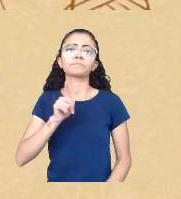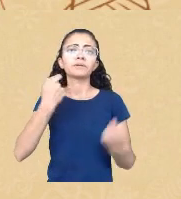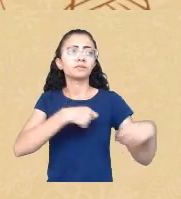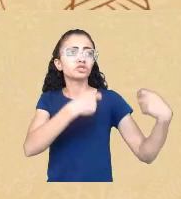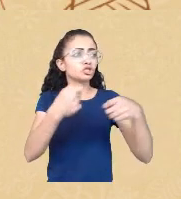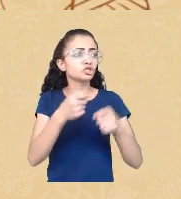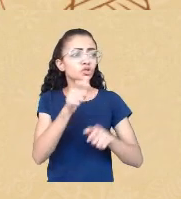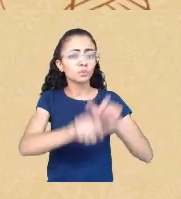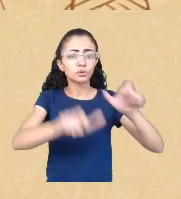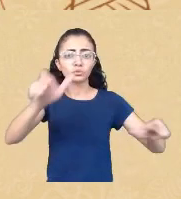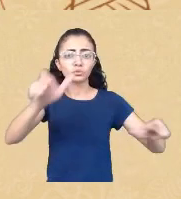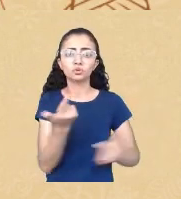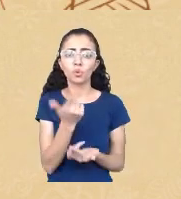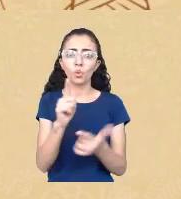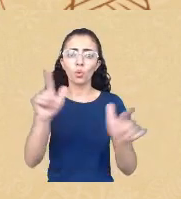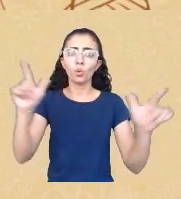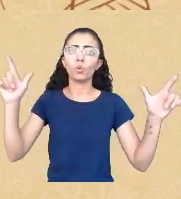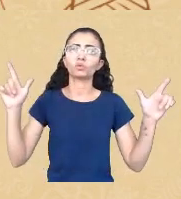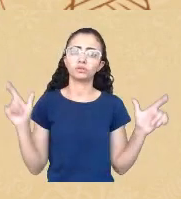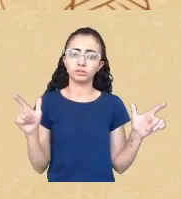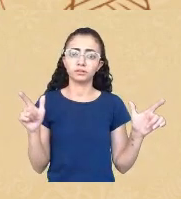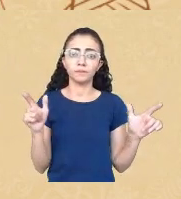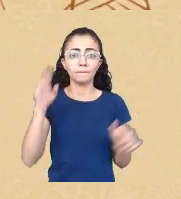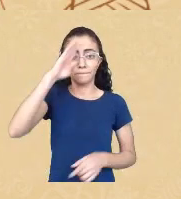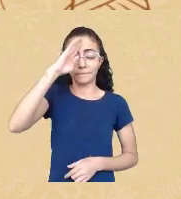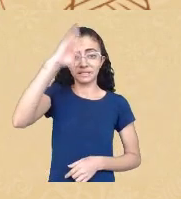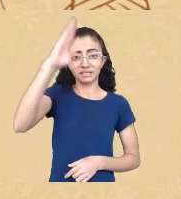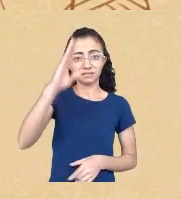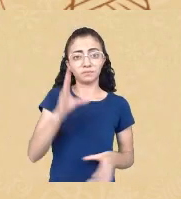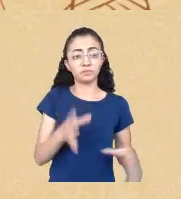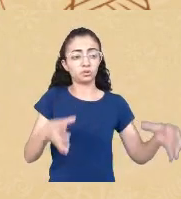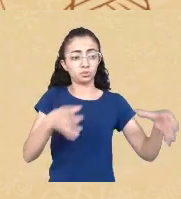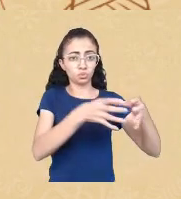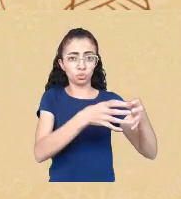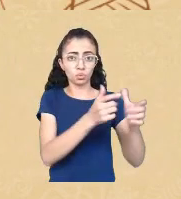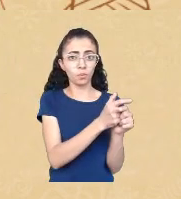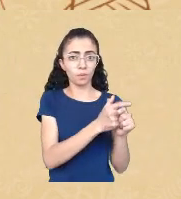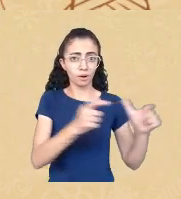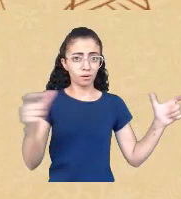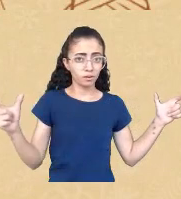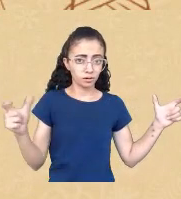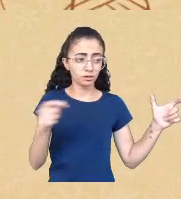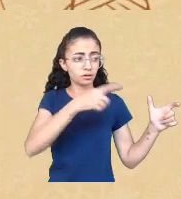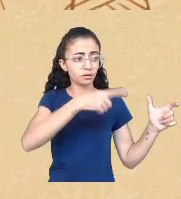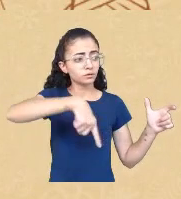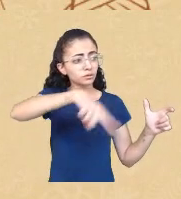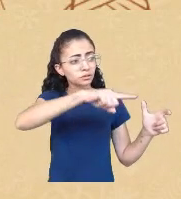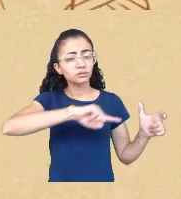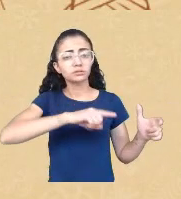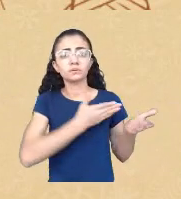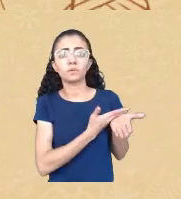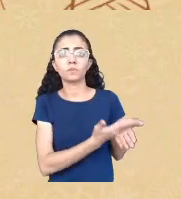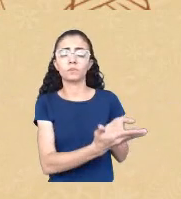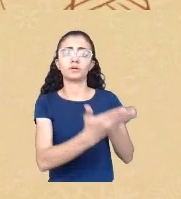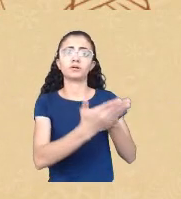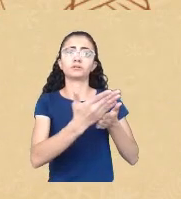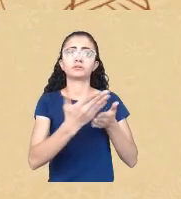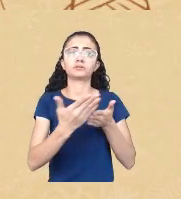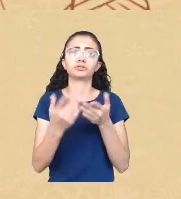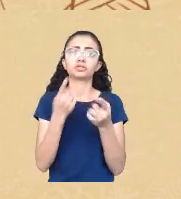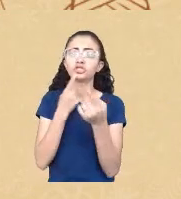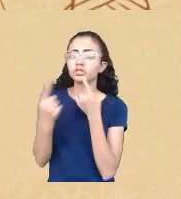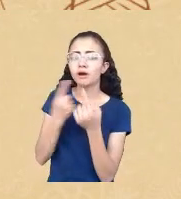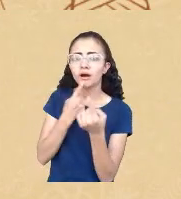compõem o grupo dominante comecem a estabelecer um diálogo efetivo